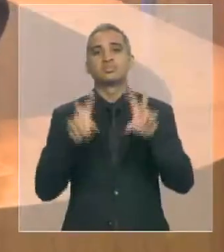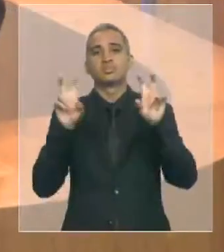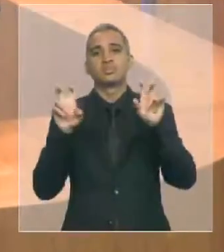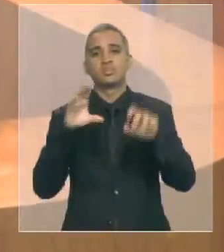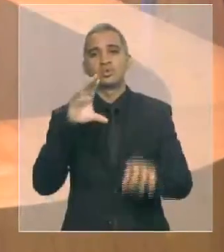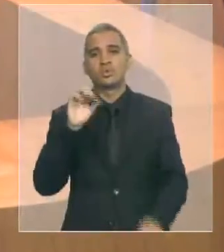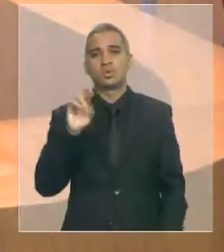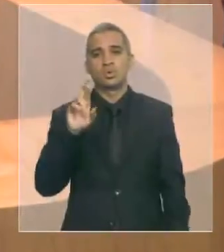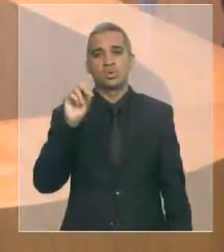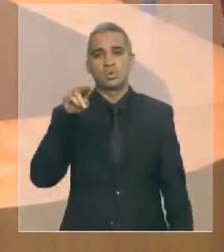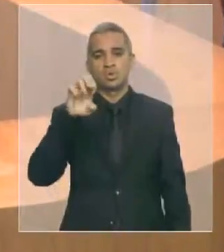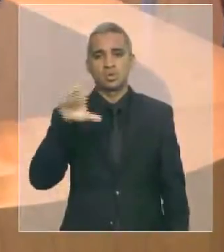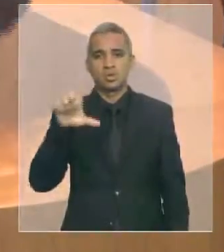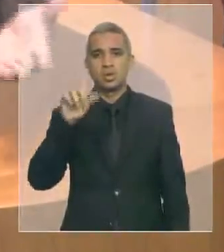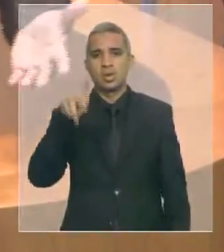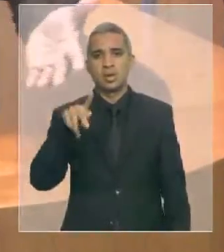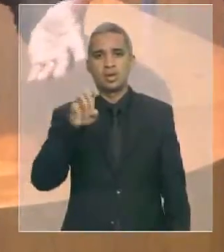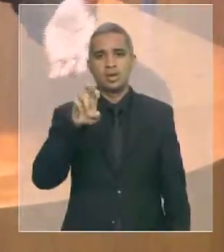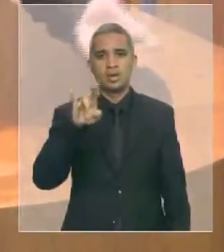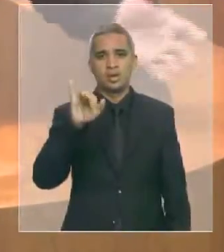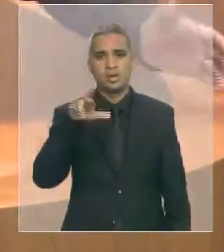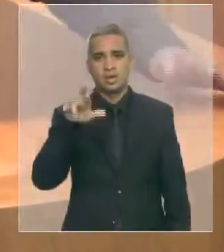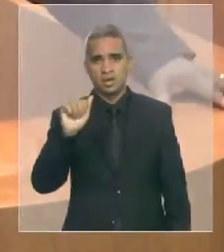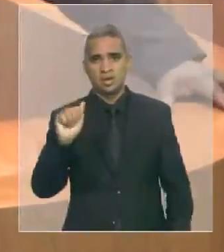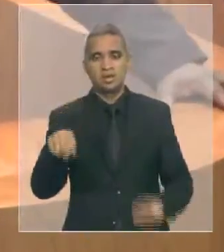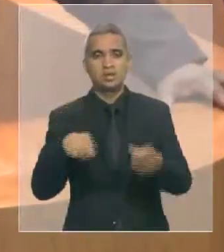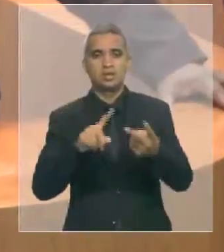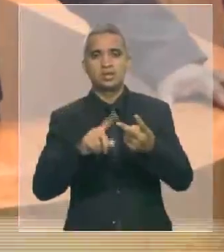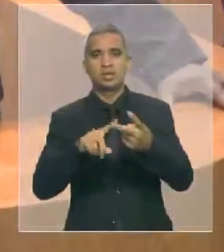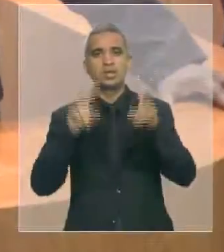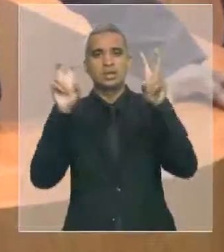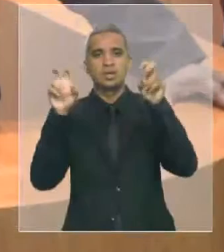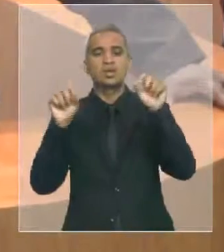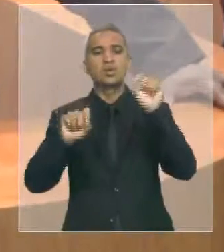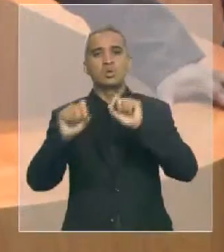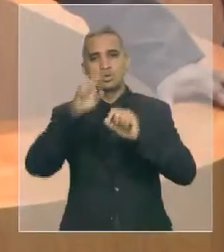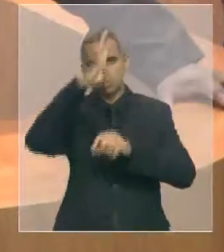Corpo de Bombeiros, que foi aqui homenageado na Assembleia Legislativa,